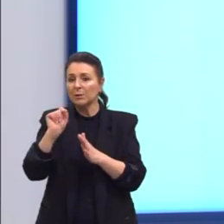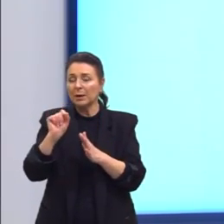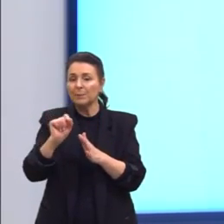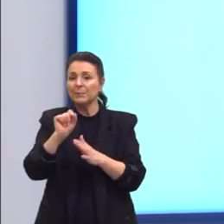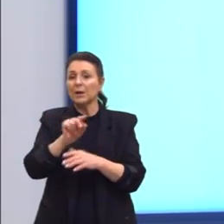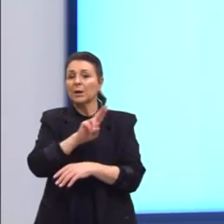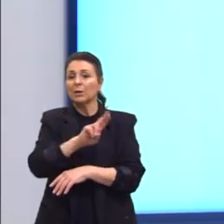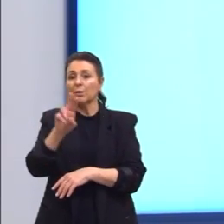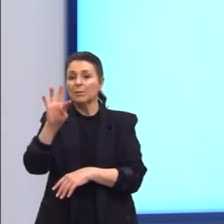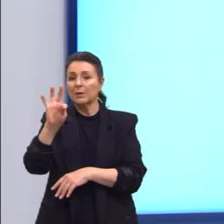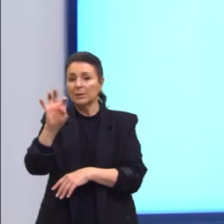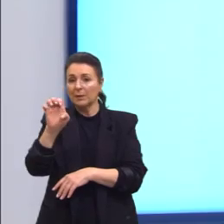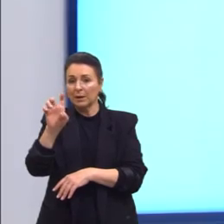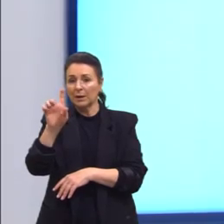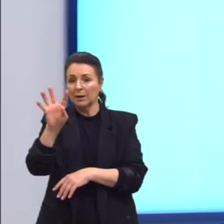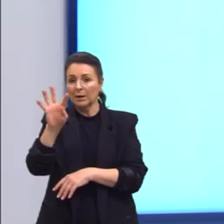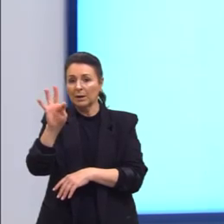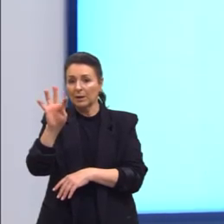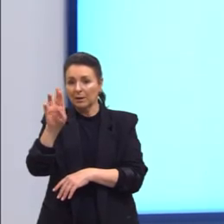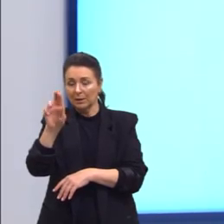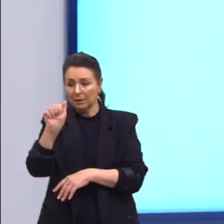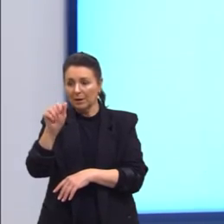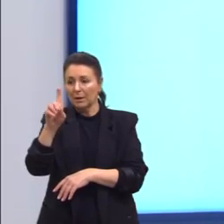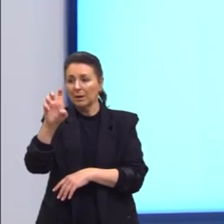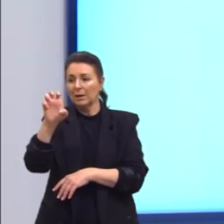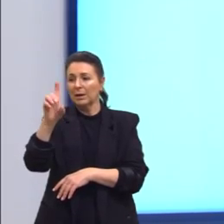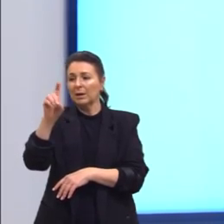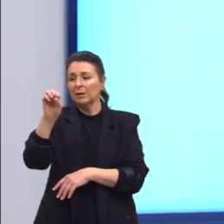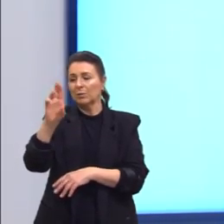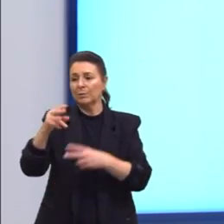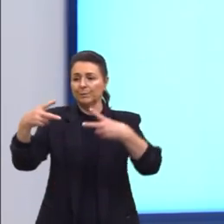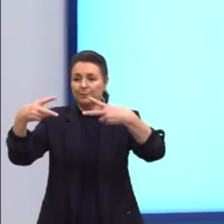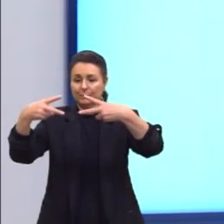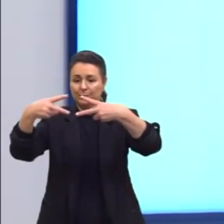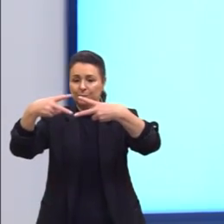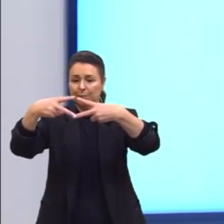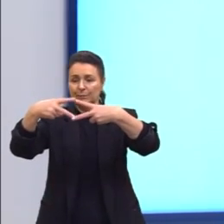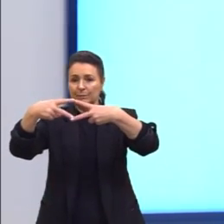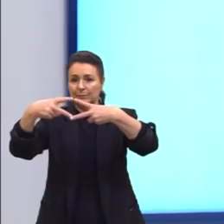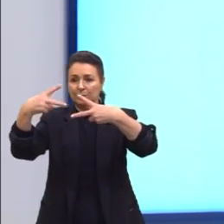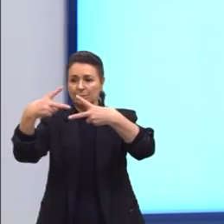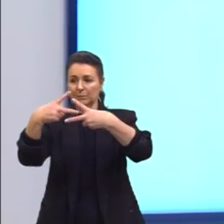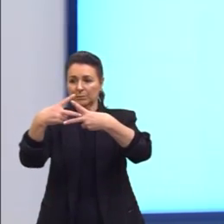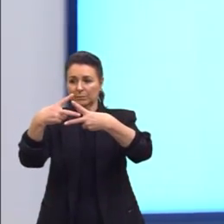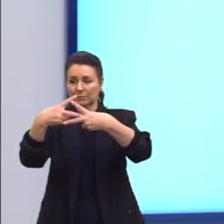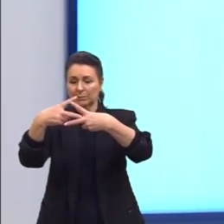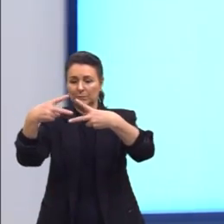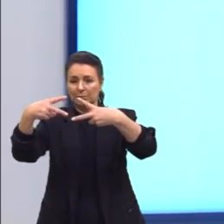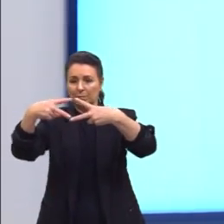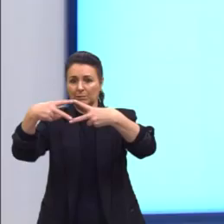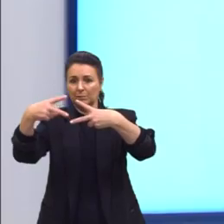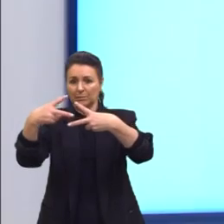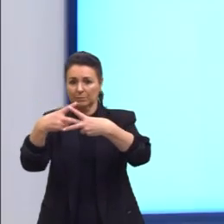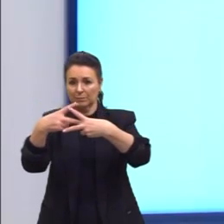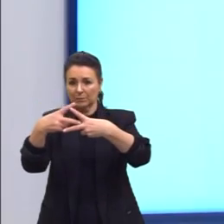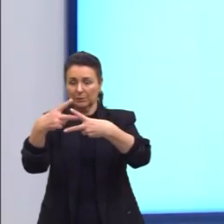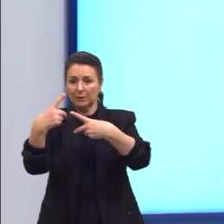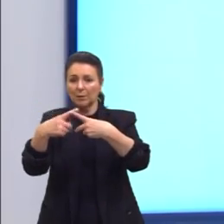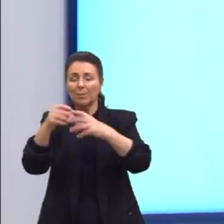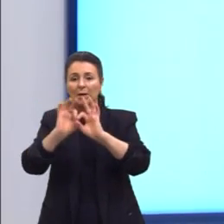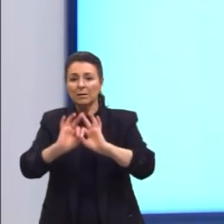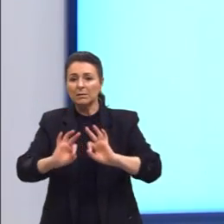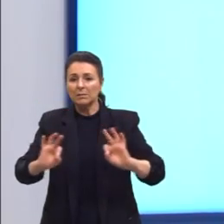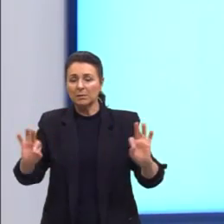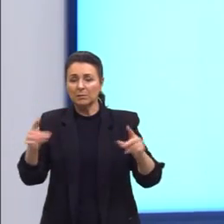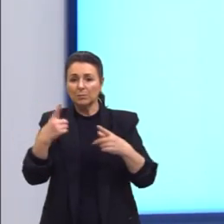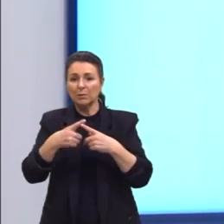chamado de tetraedro. Ele é o mais simples dos sólidos de Platão por ser o poliedro regular com